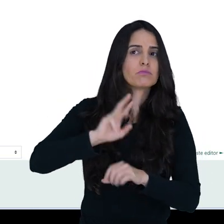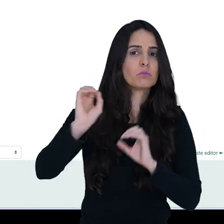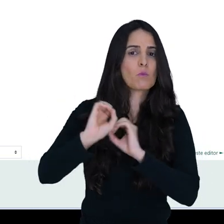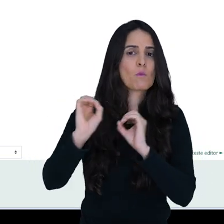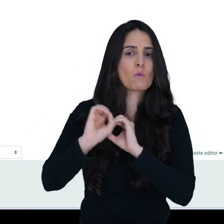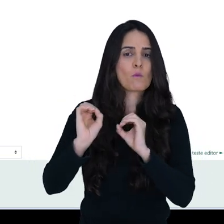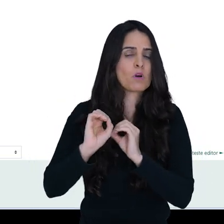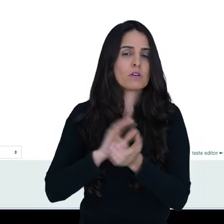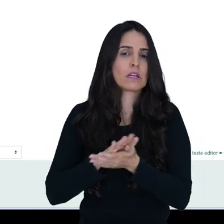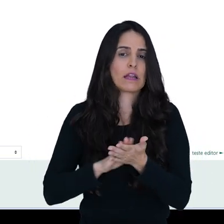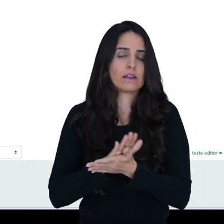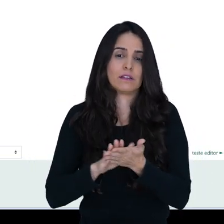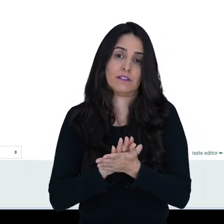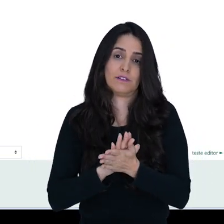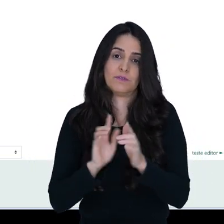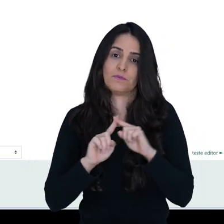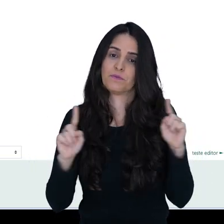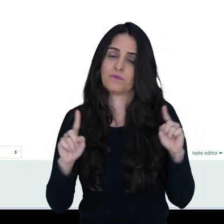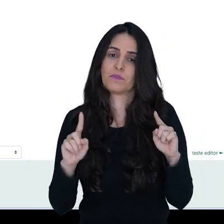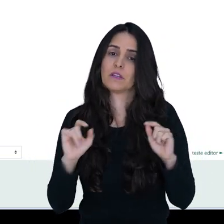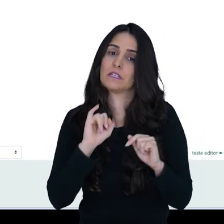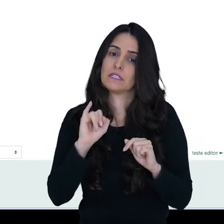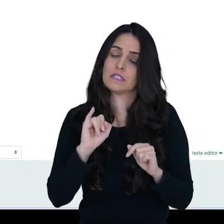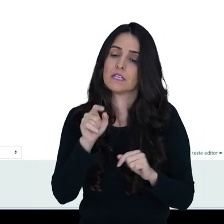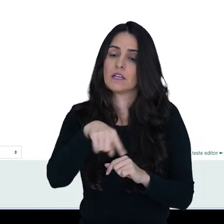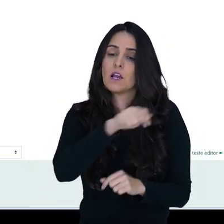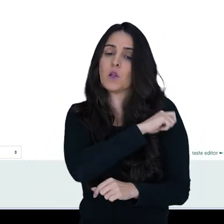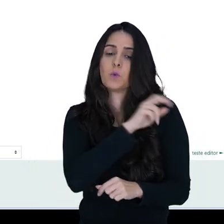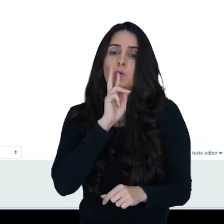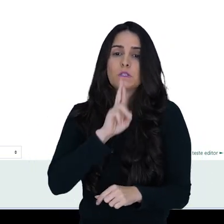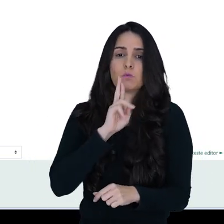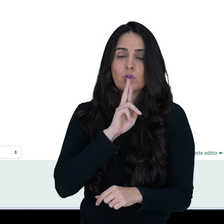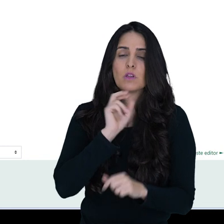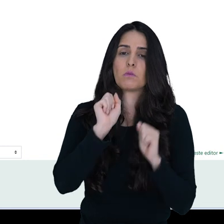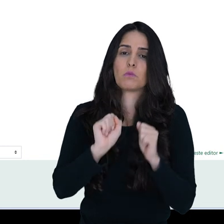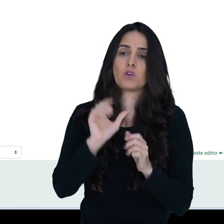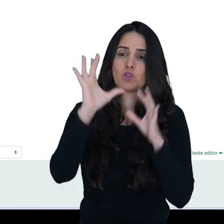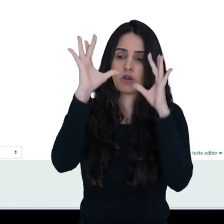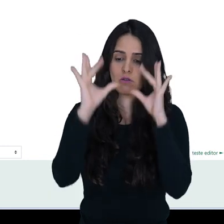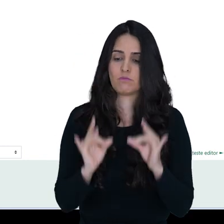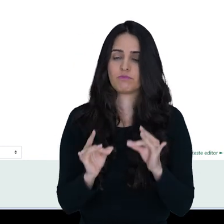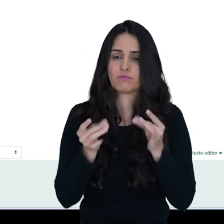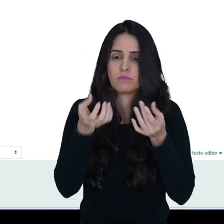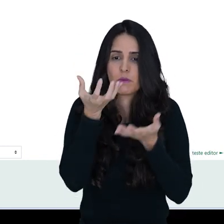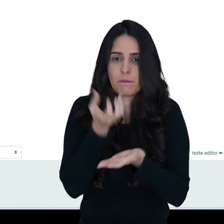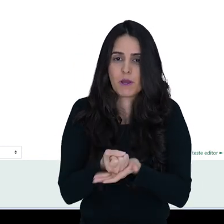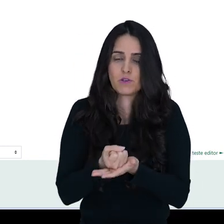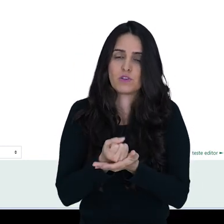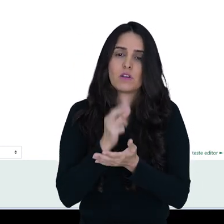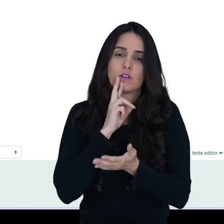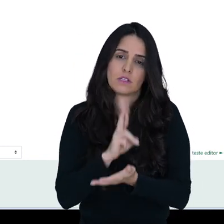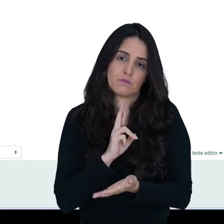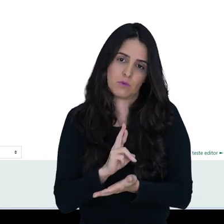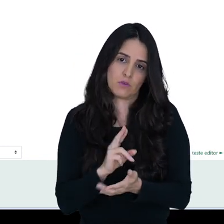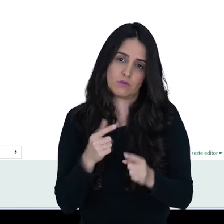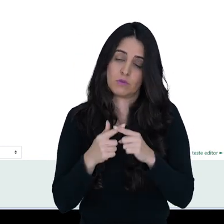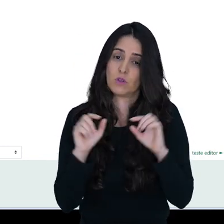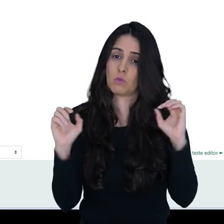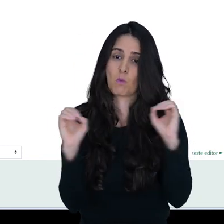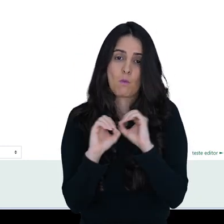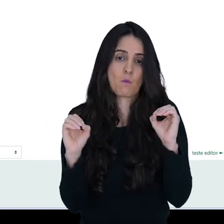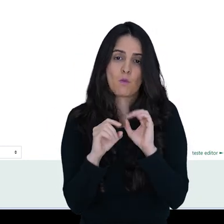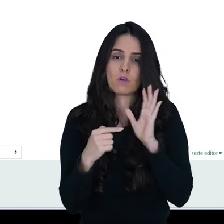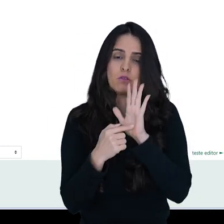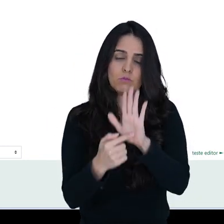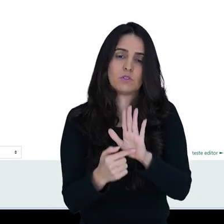verificar. Então, não tenho nenhuma resposta submetida ainda. Mas, posso, se eu tiver resposta, exportar essas respostas. Nada